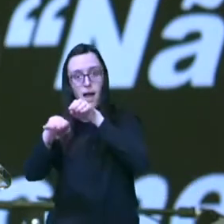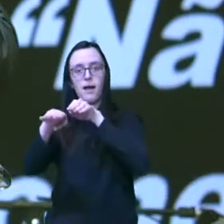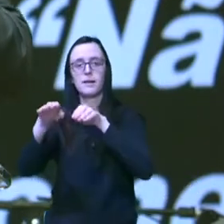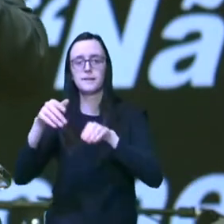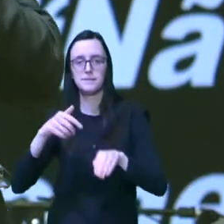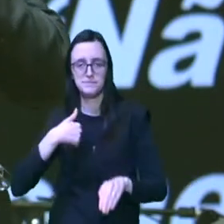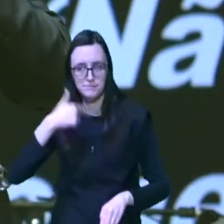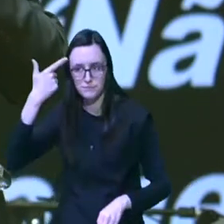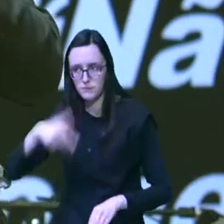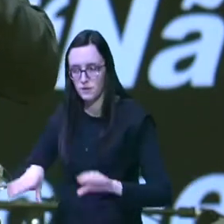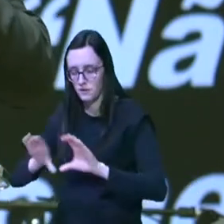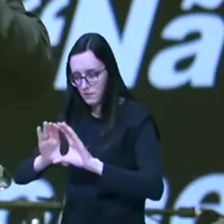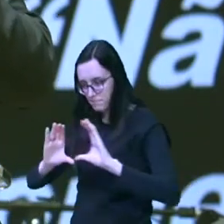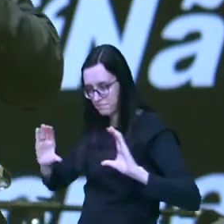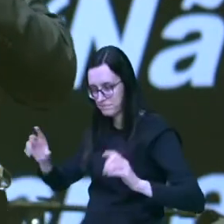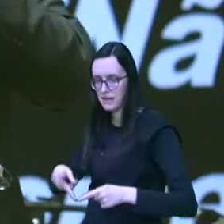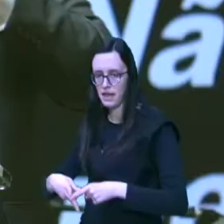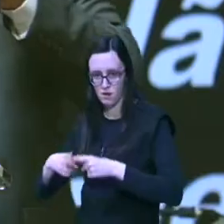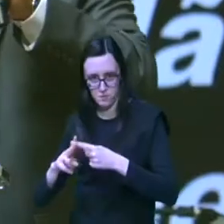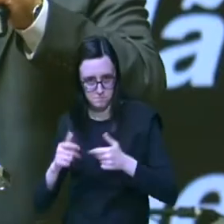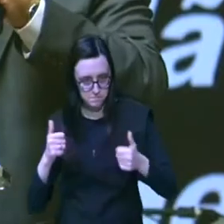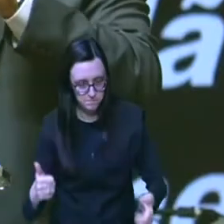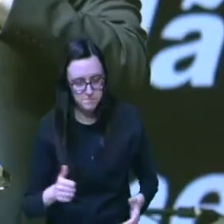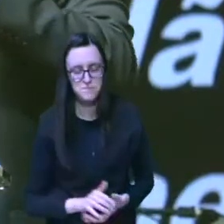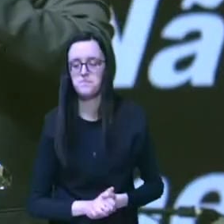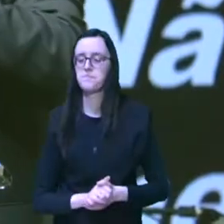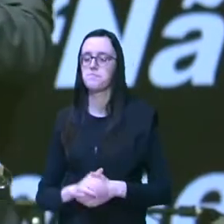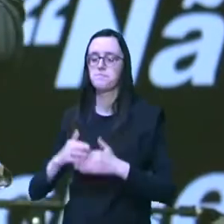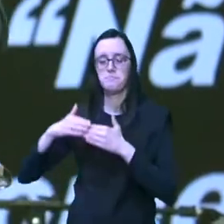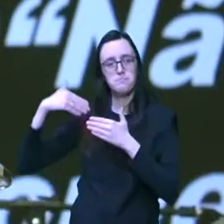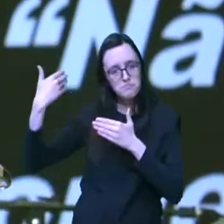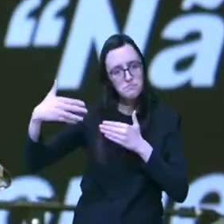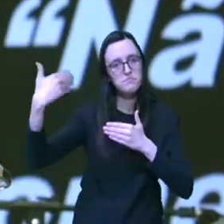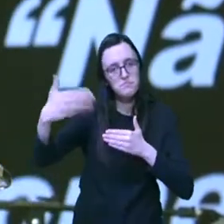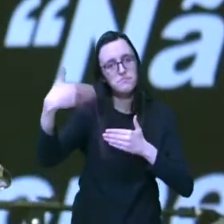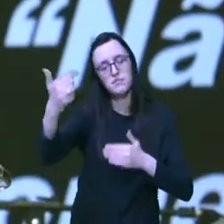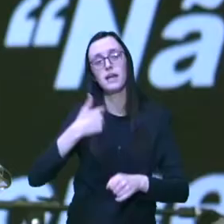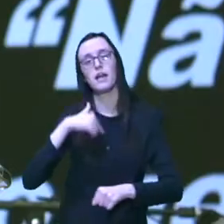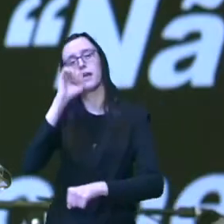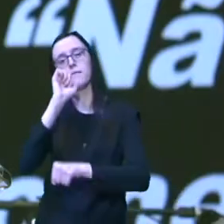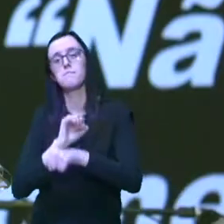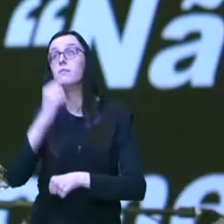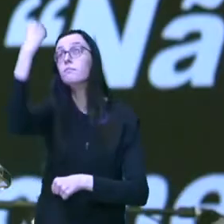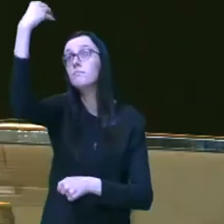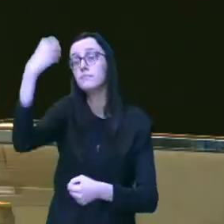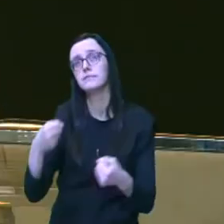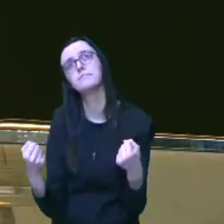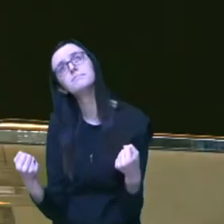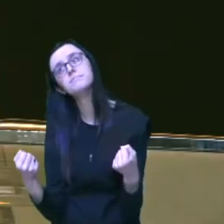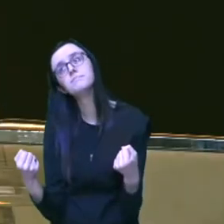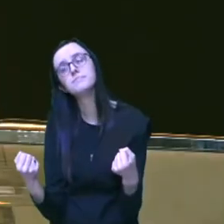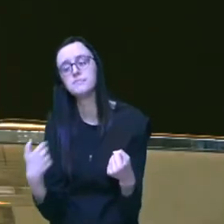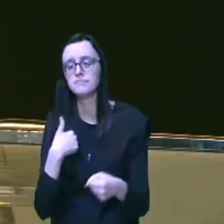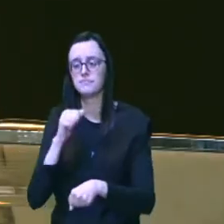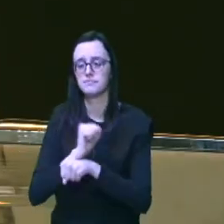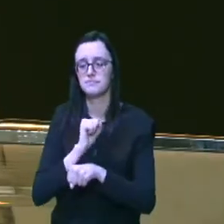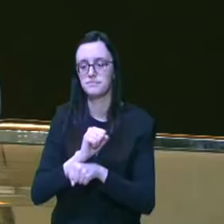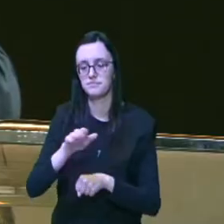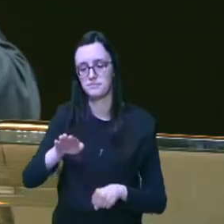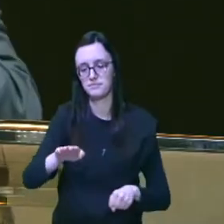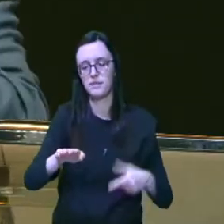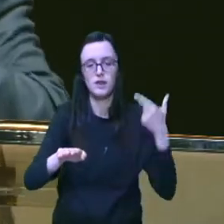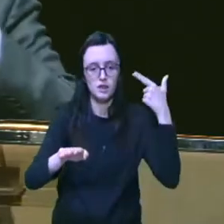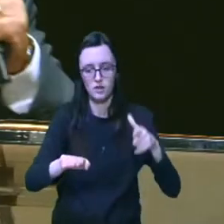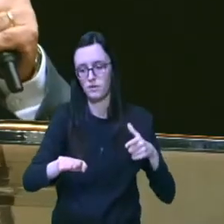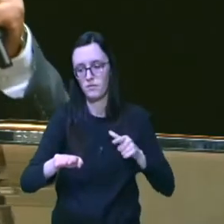consertar de novo aí estava eu mais alguns meses e eu estava parado no sinaleiro e vem um outro cidadão e bate